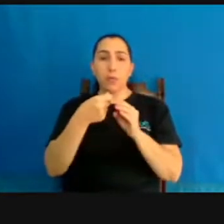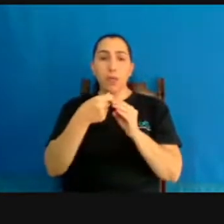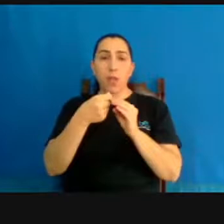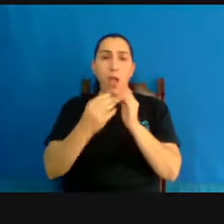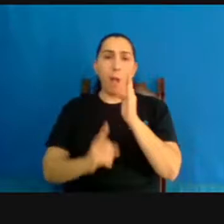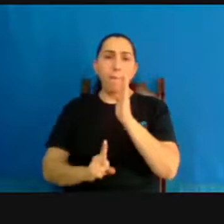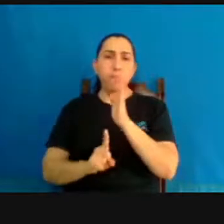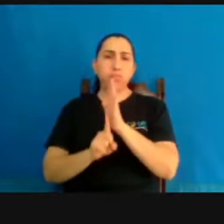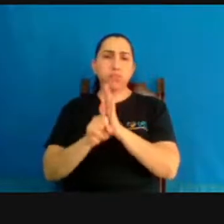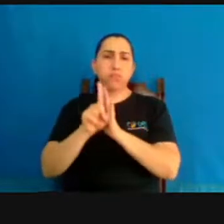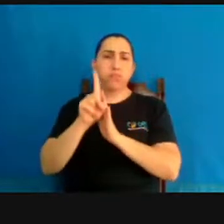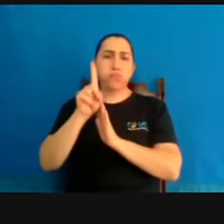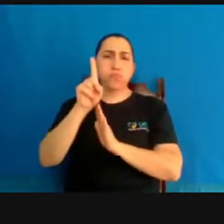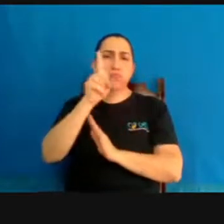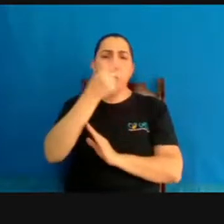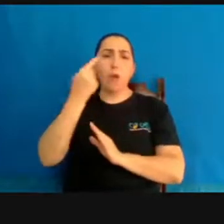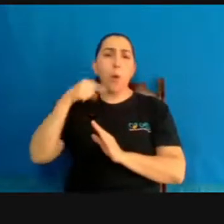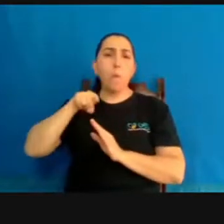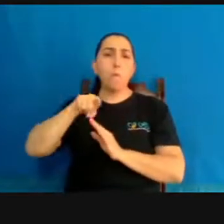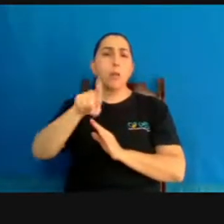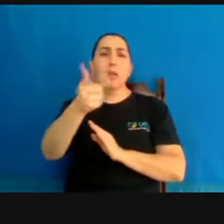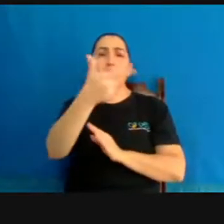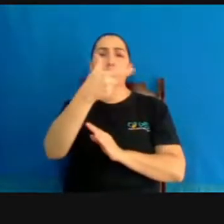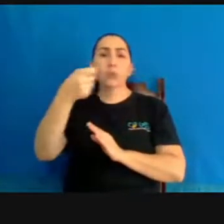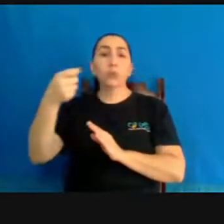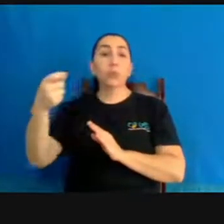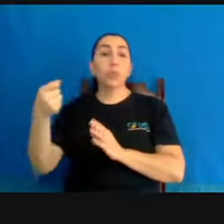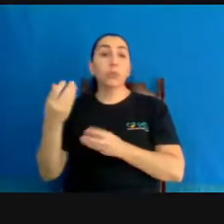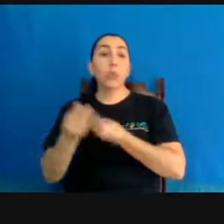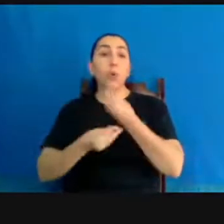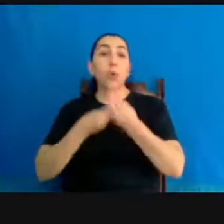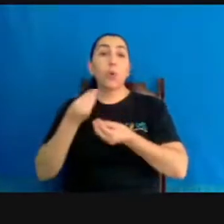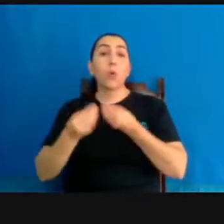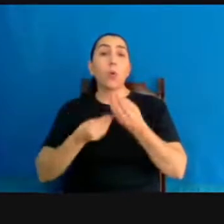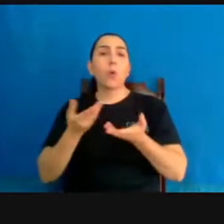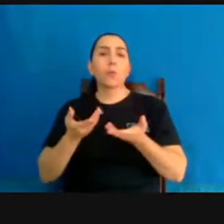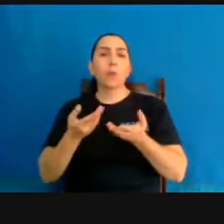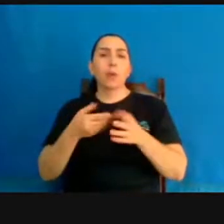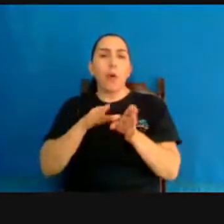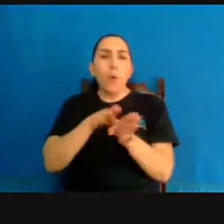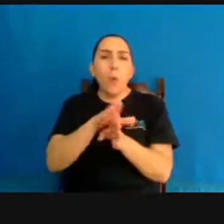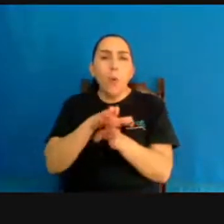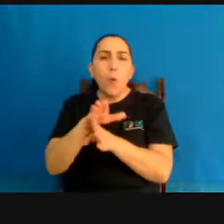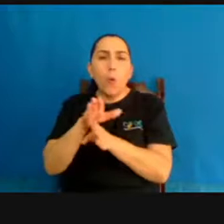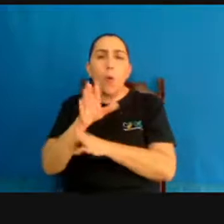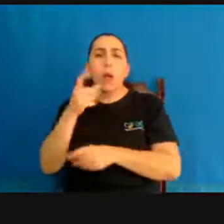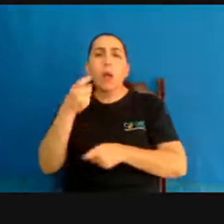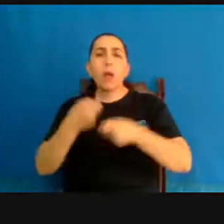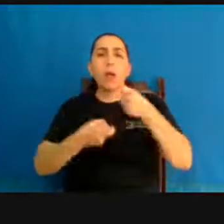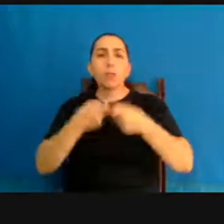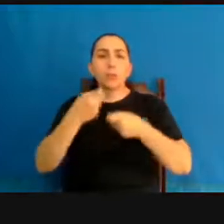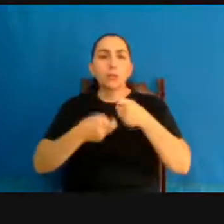200, não é? Depois cai, mas por quê? Porque eles começam a investir em educação sexual, em distribuição de preservativos, esclarecimento da